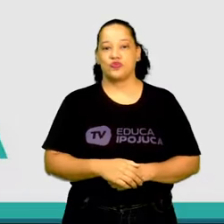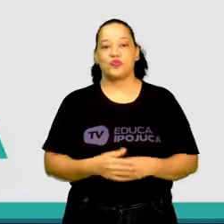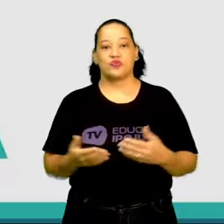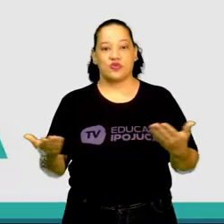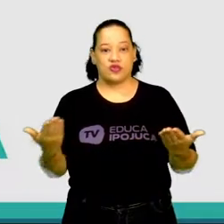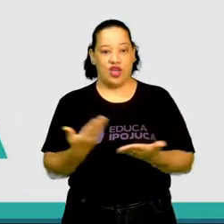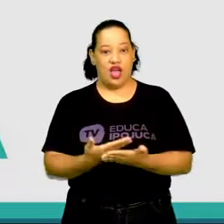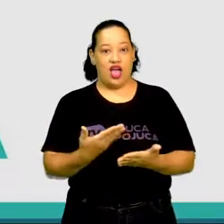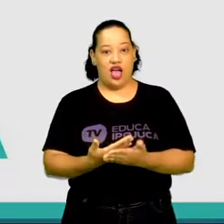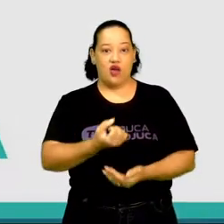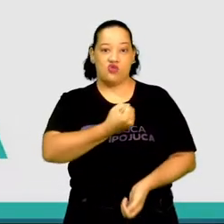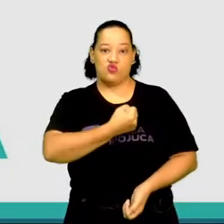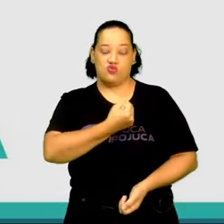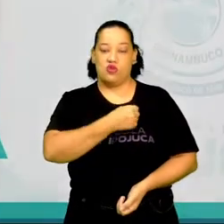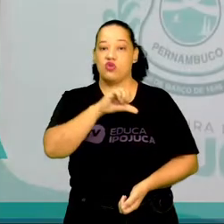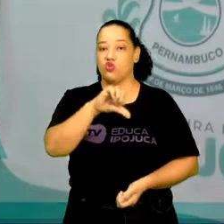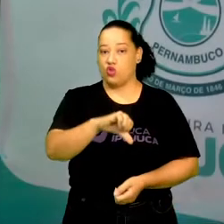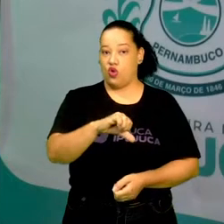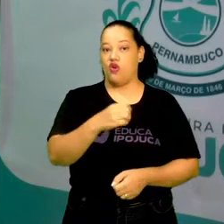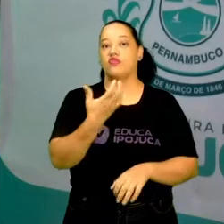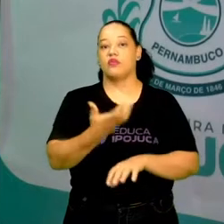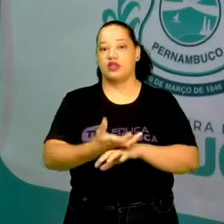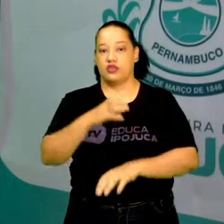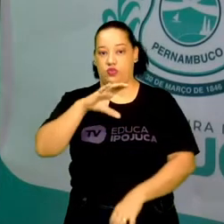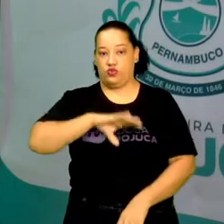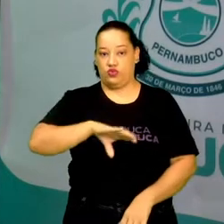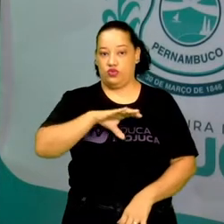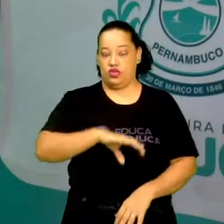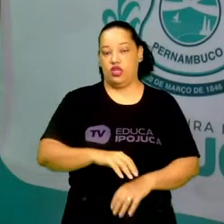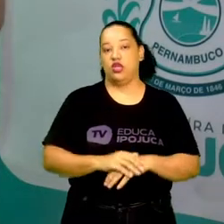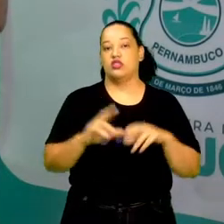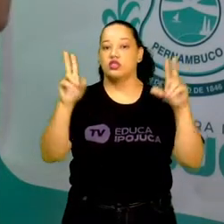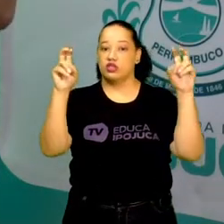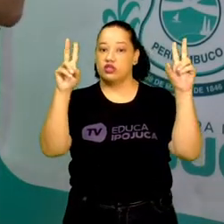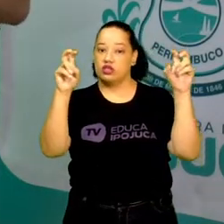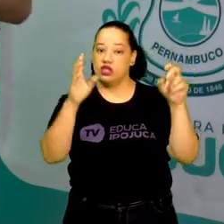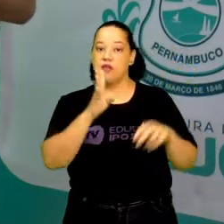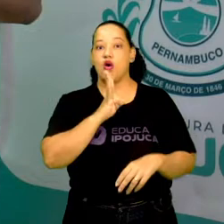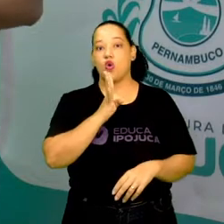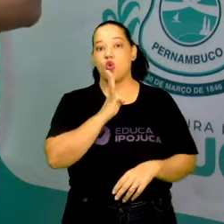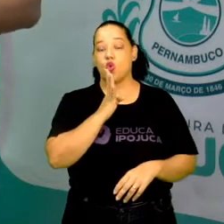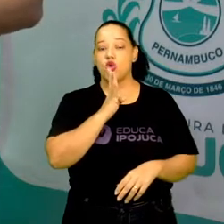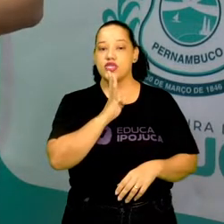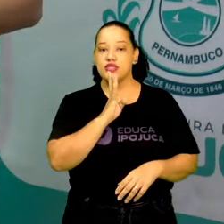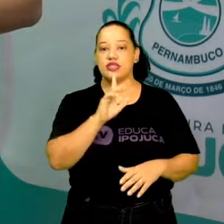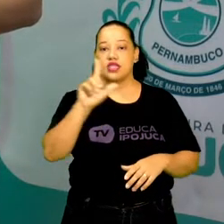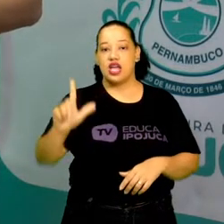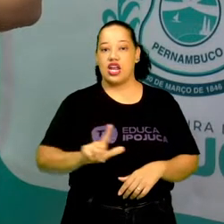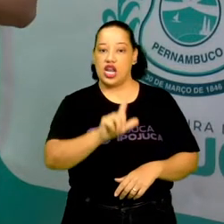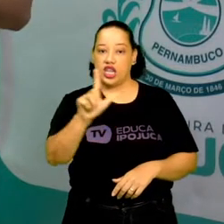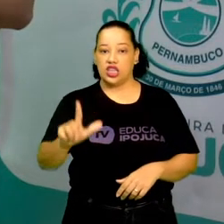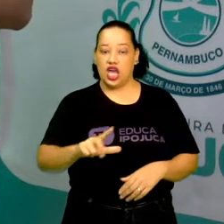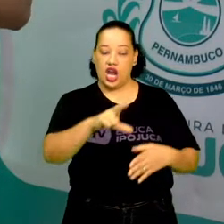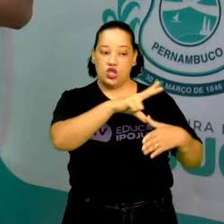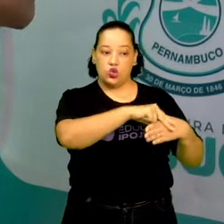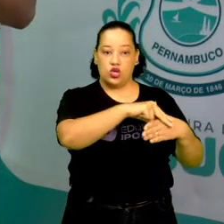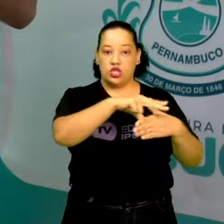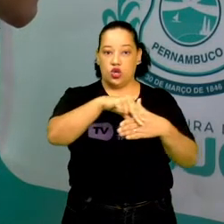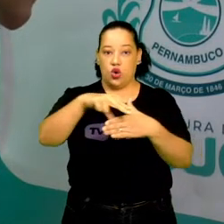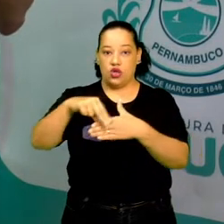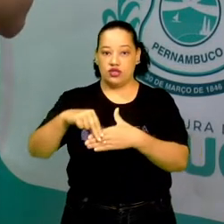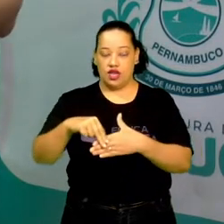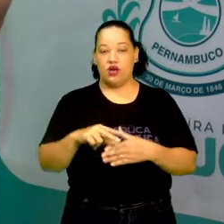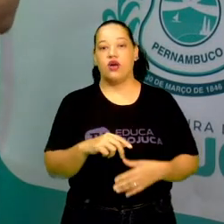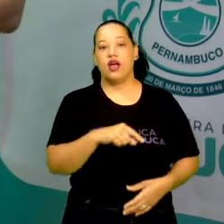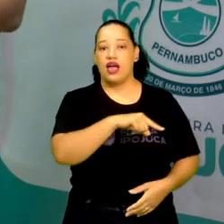É a aula 9 de língua portuguesa com o tema Conhecendo a Literatura de Cordel. Como a literatura